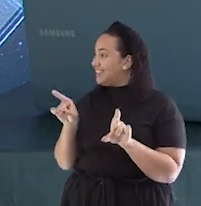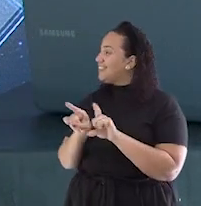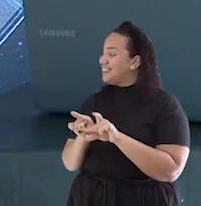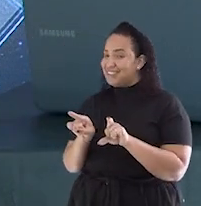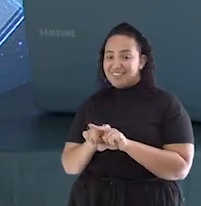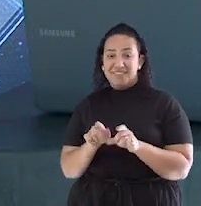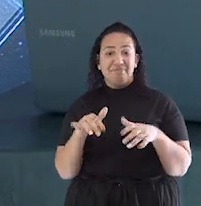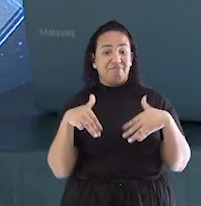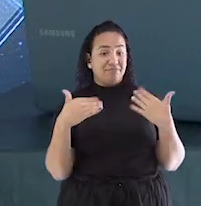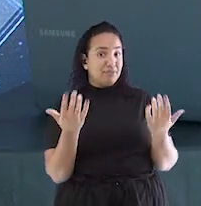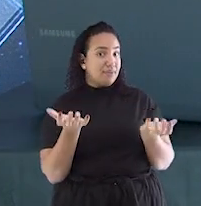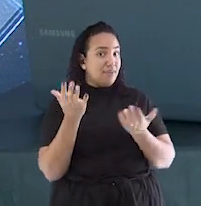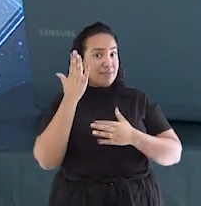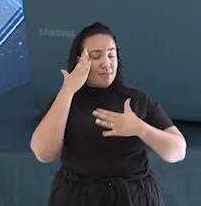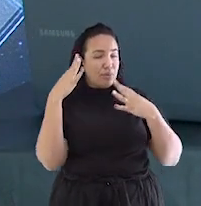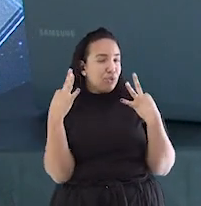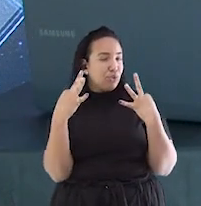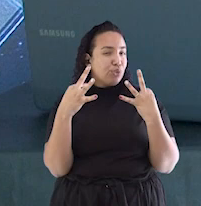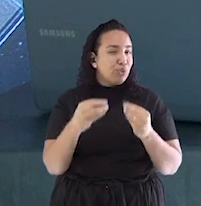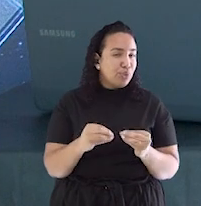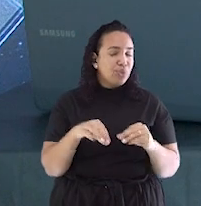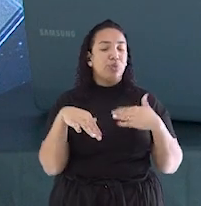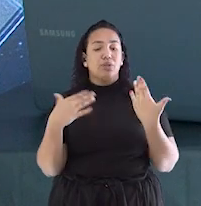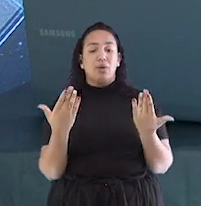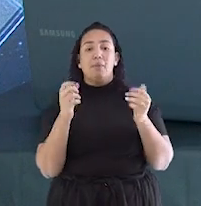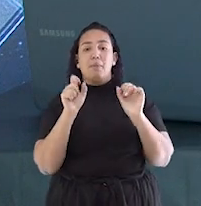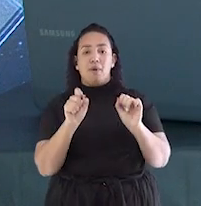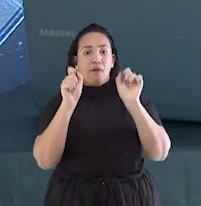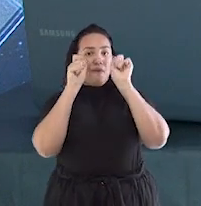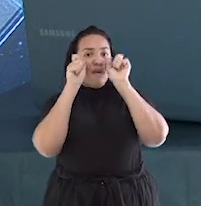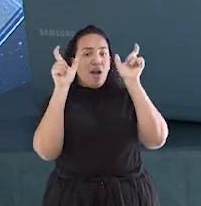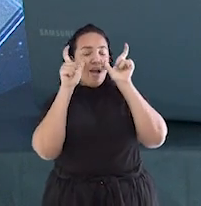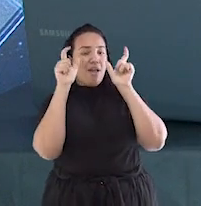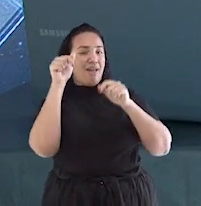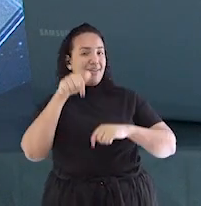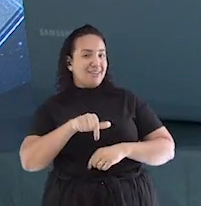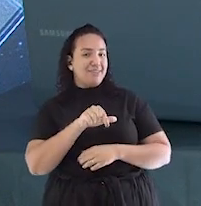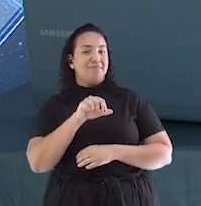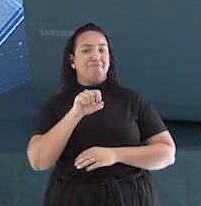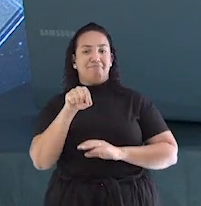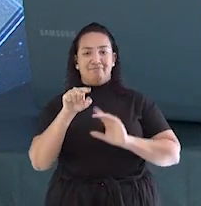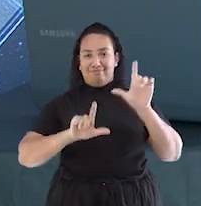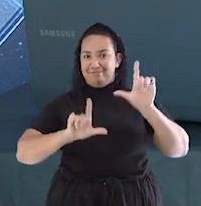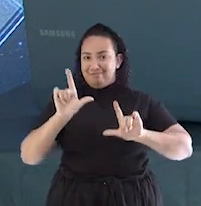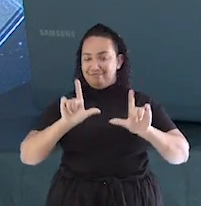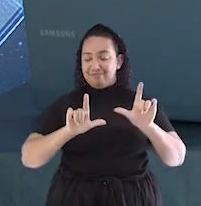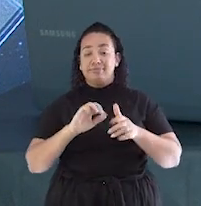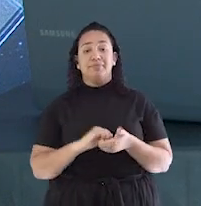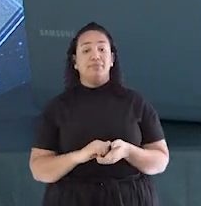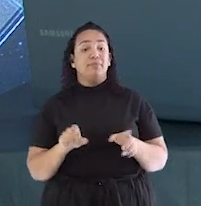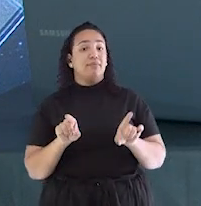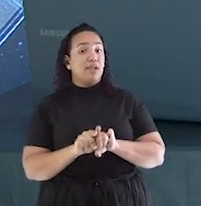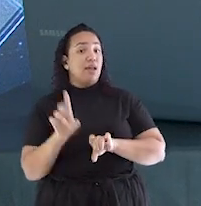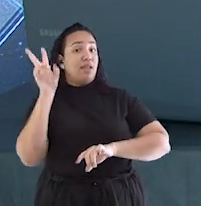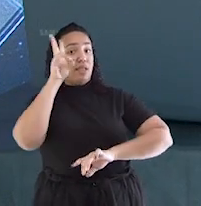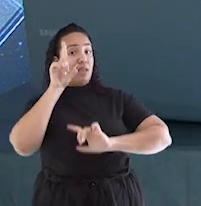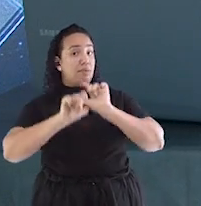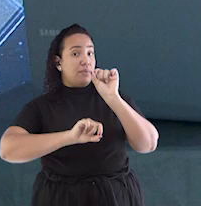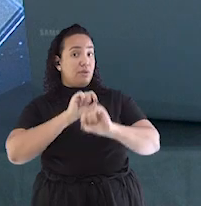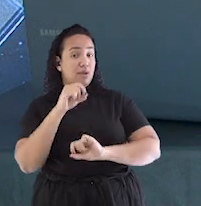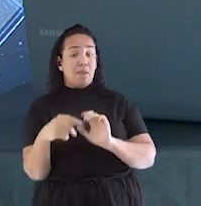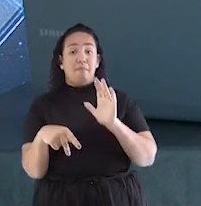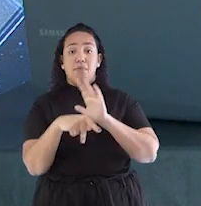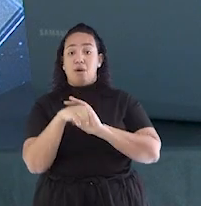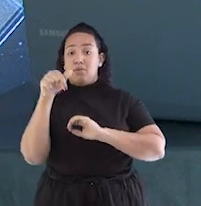ficar por dentro de tudo, é só continuar ligadinho aqui nos nossos canais E lembrando que o Vem Cantando é uma realização